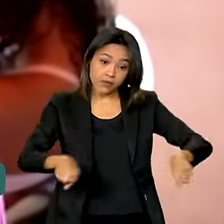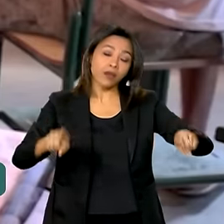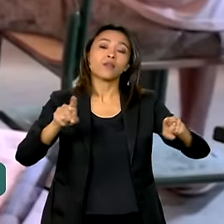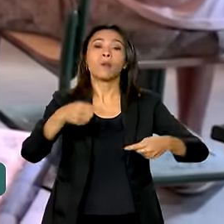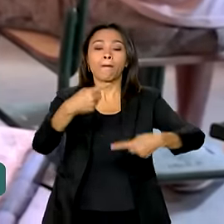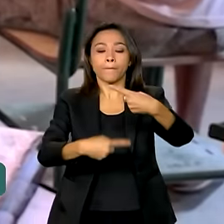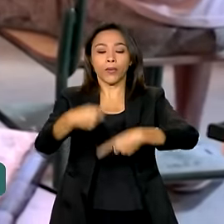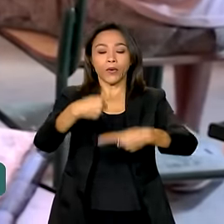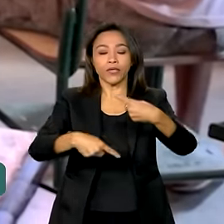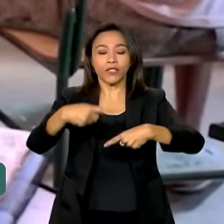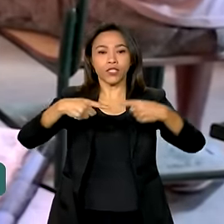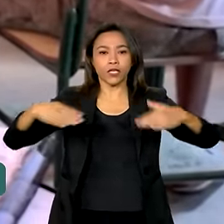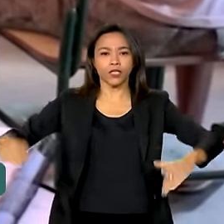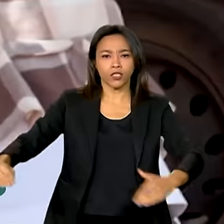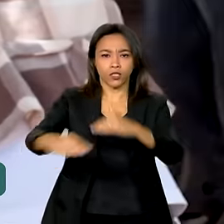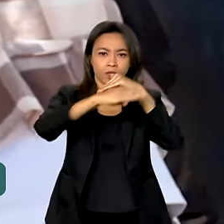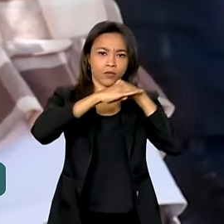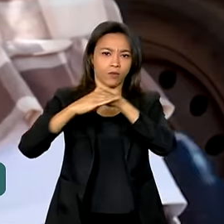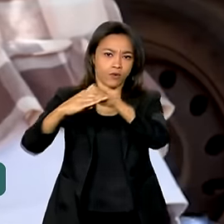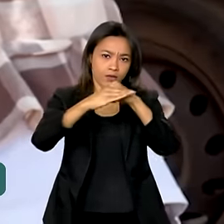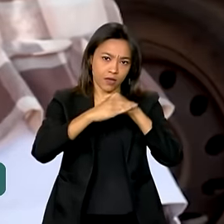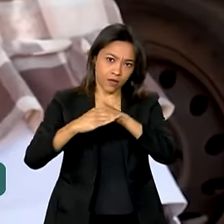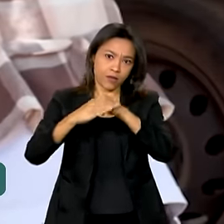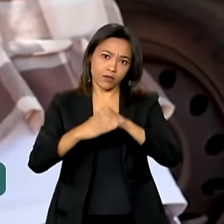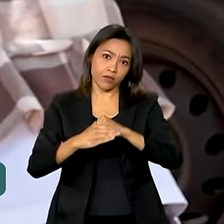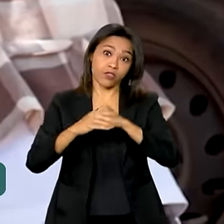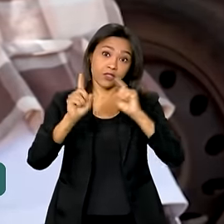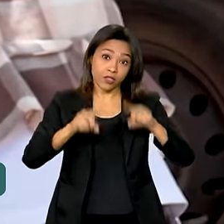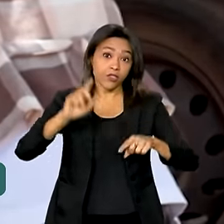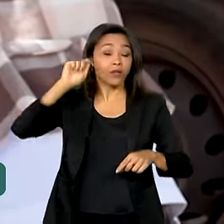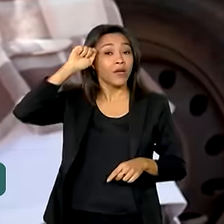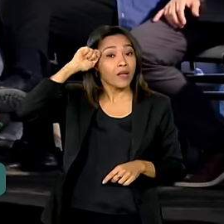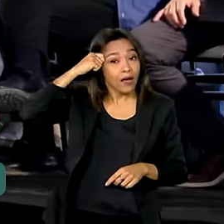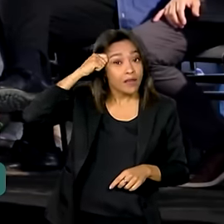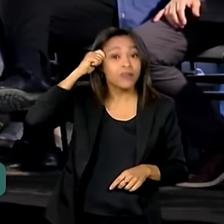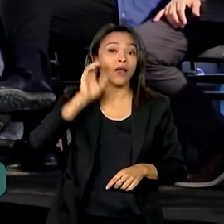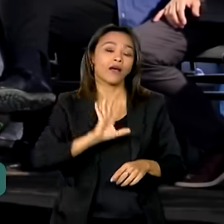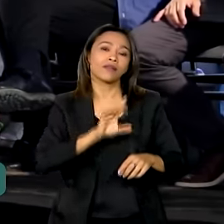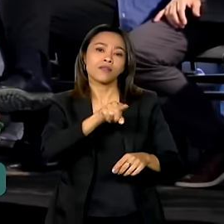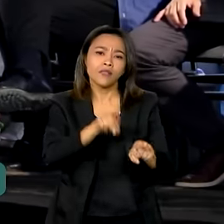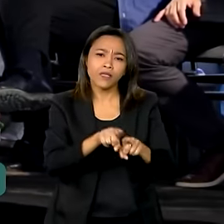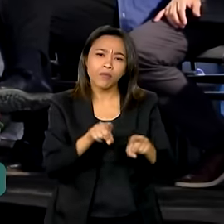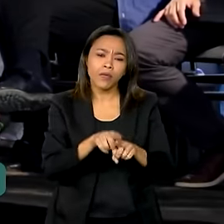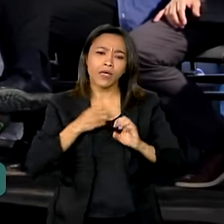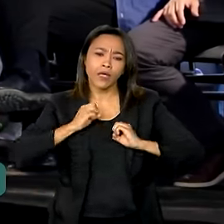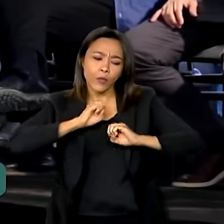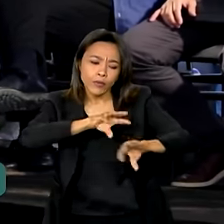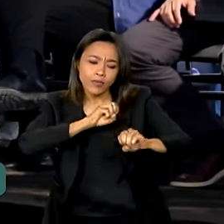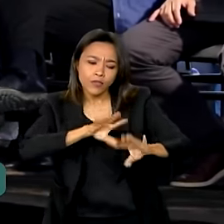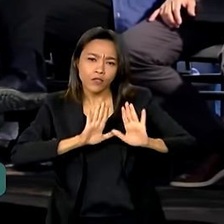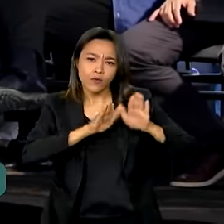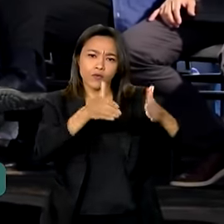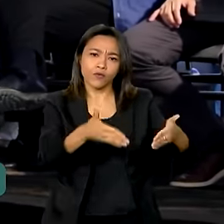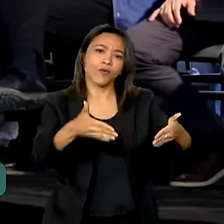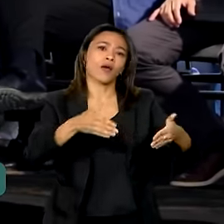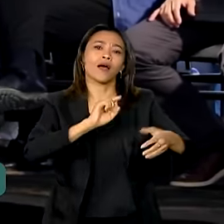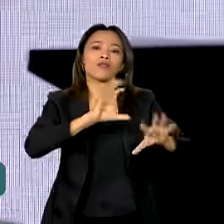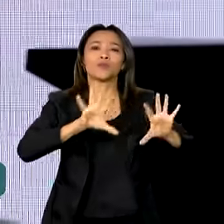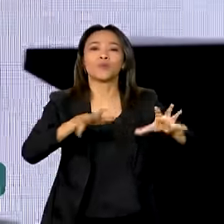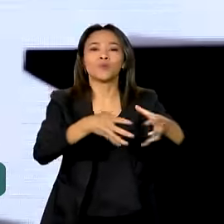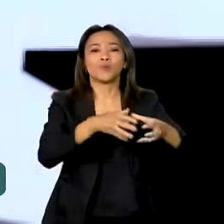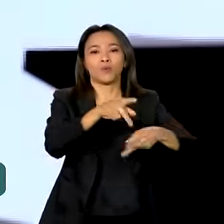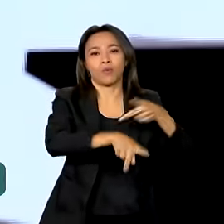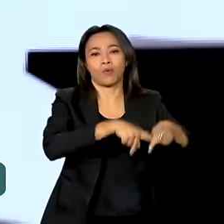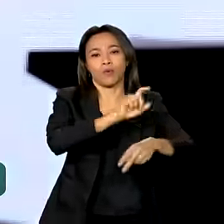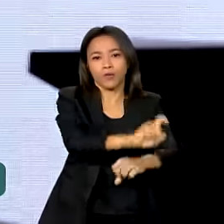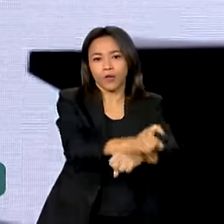Nacional de Equidade e Educação para as Relações Étnico-Raciais e Educação Escolar Quilombola. A iniciativa reúne